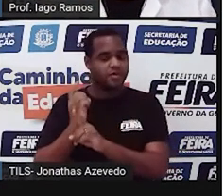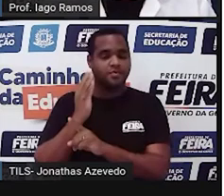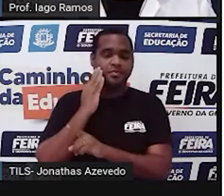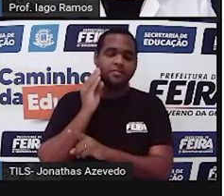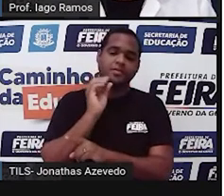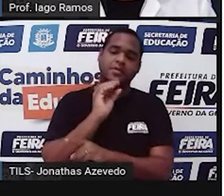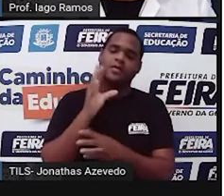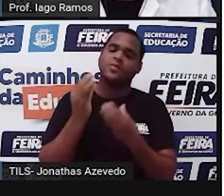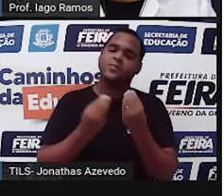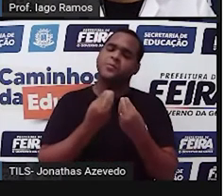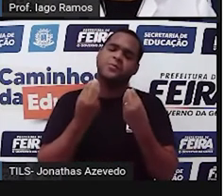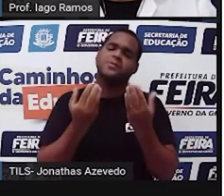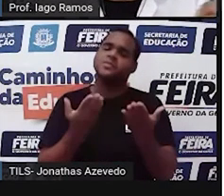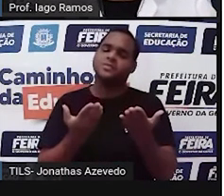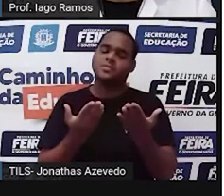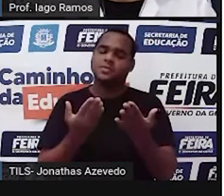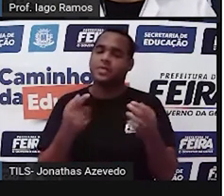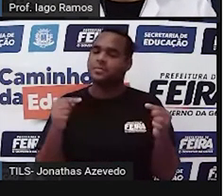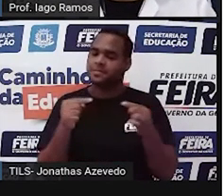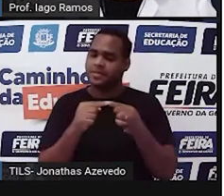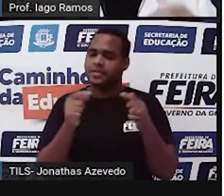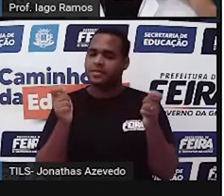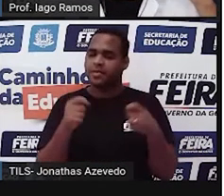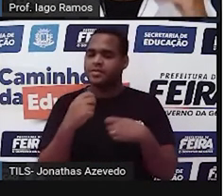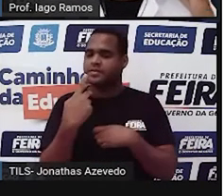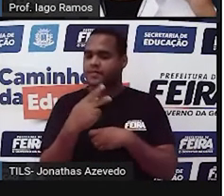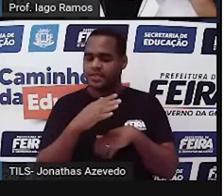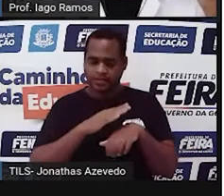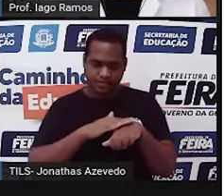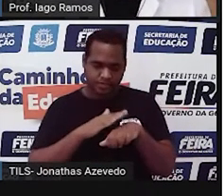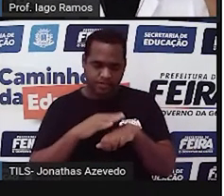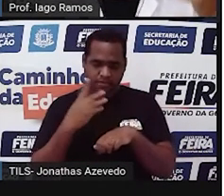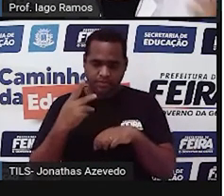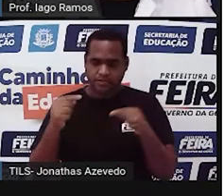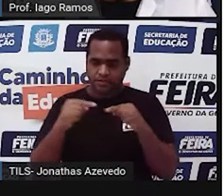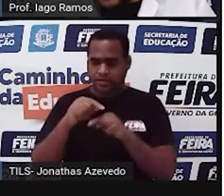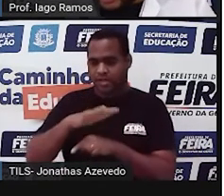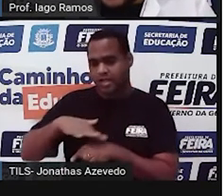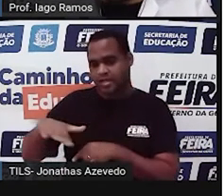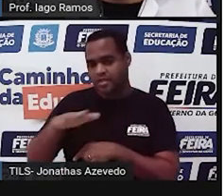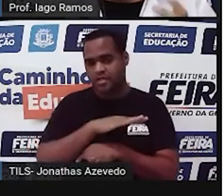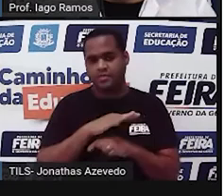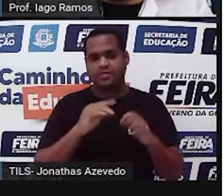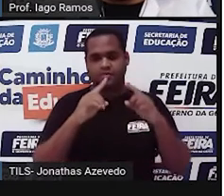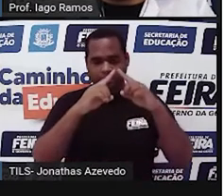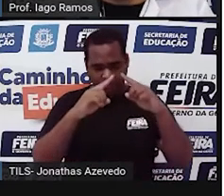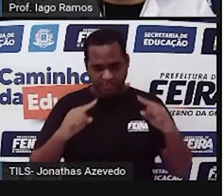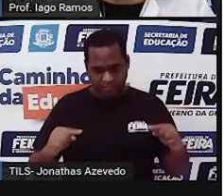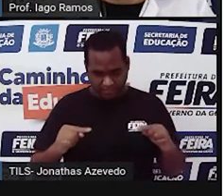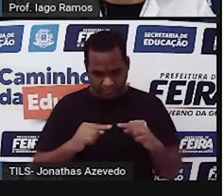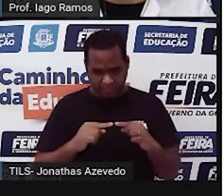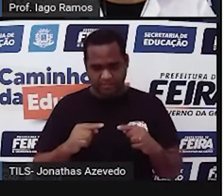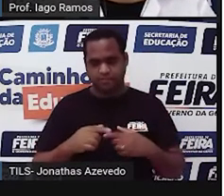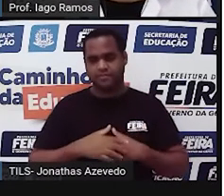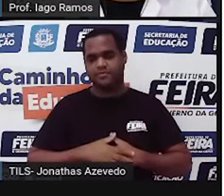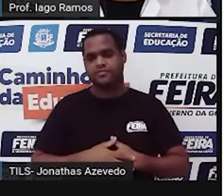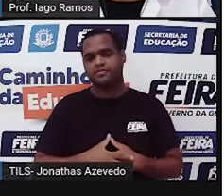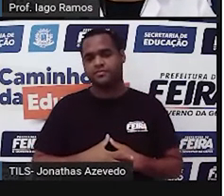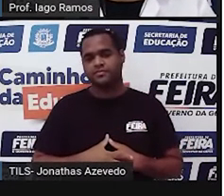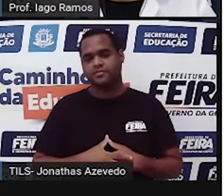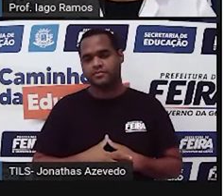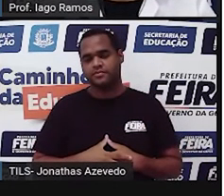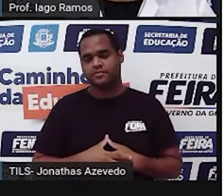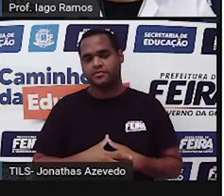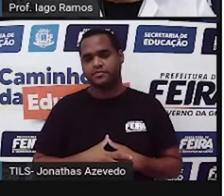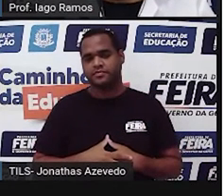a maneira de calcular a área de triângulos, ok? Então